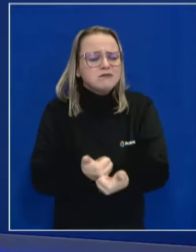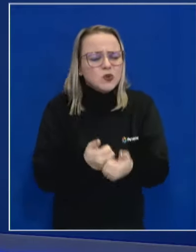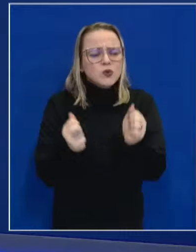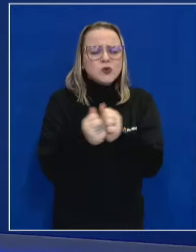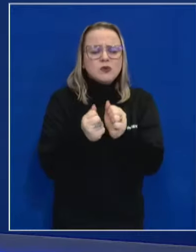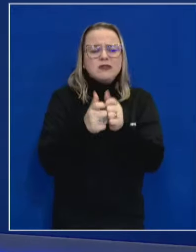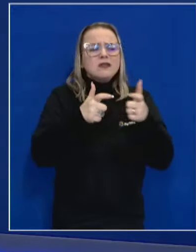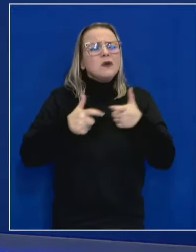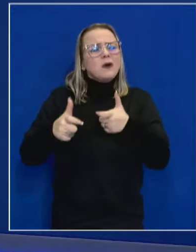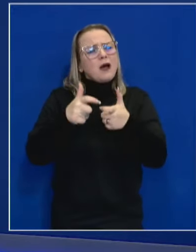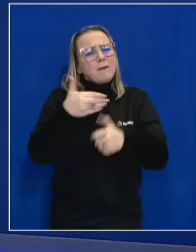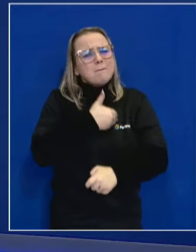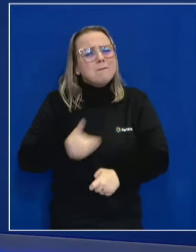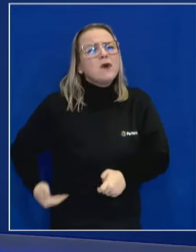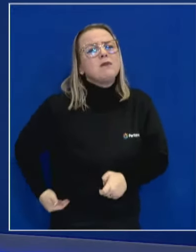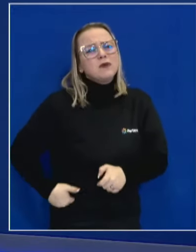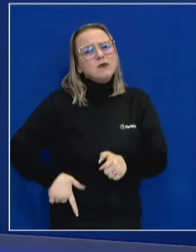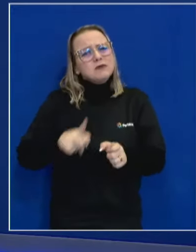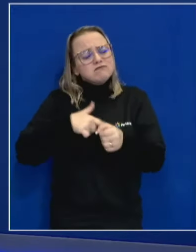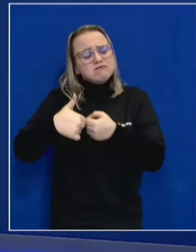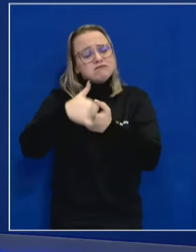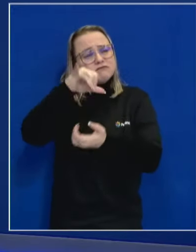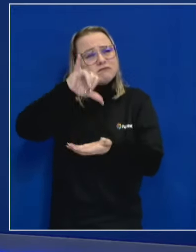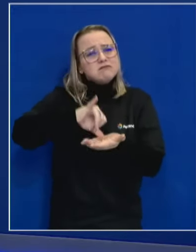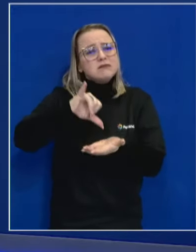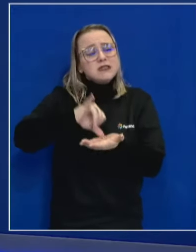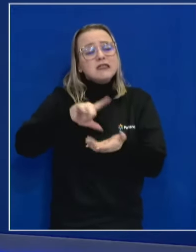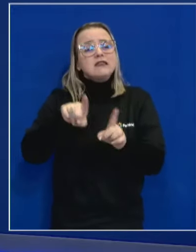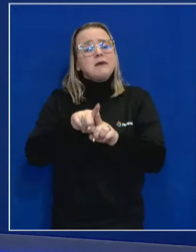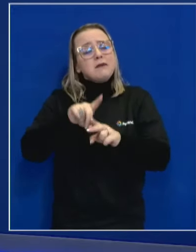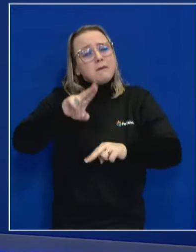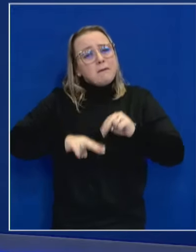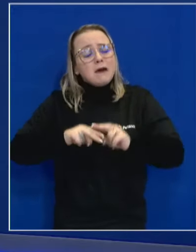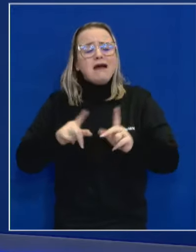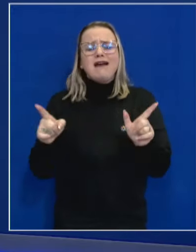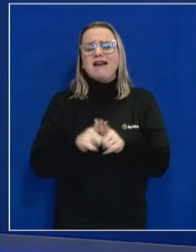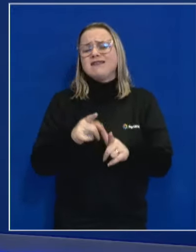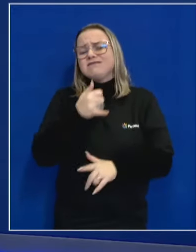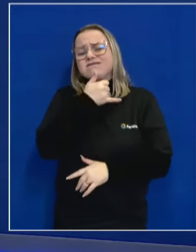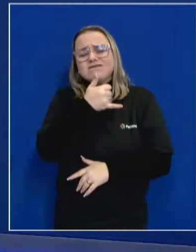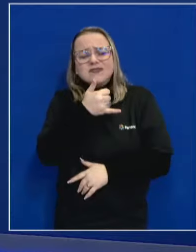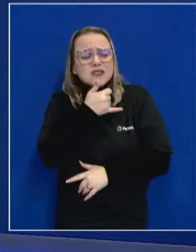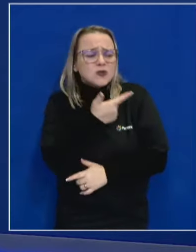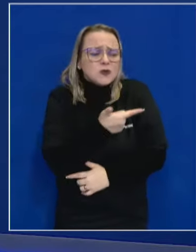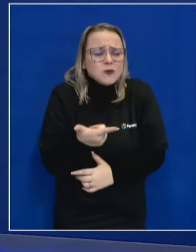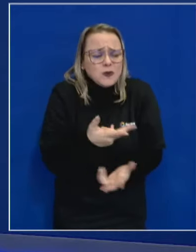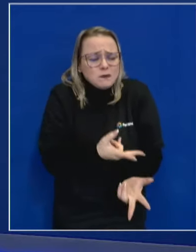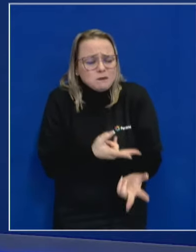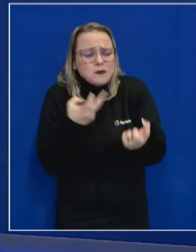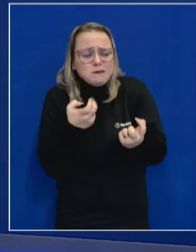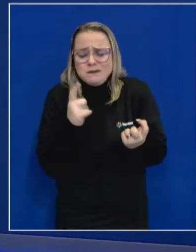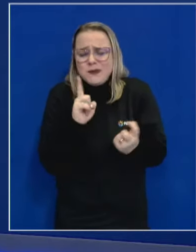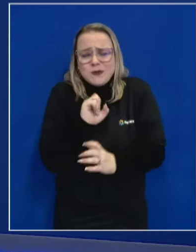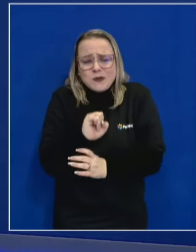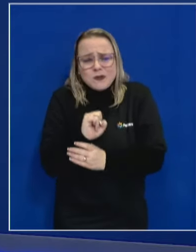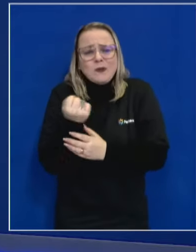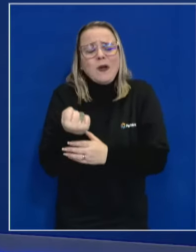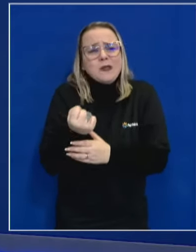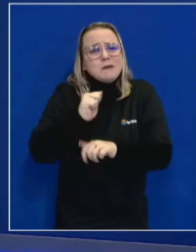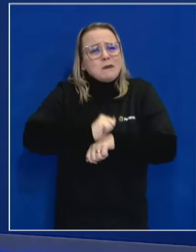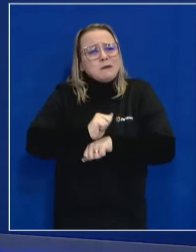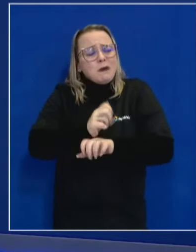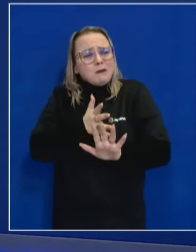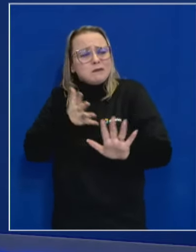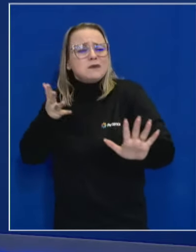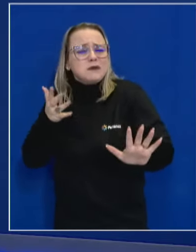nos espaços públicos da nossa capital, como é o caso dos nossos parques. É muito trágico que a gente não se sinta seguro para esperar um ônibus, uma